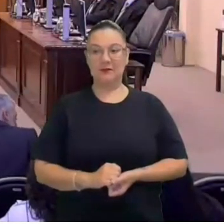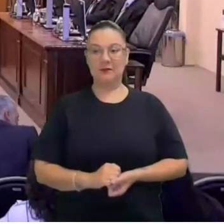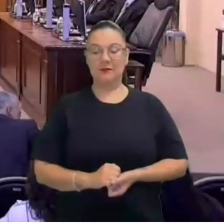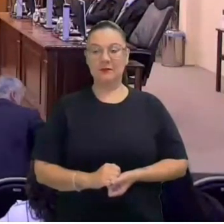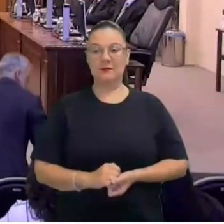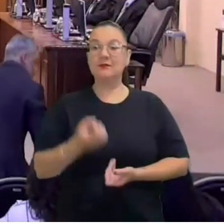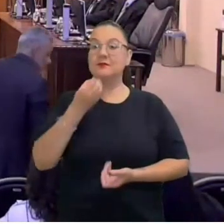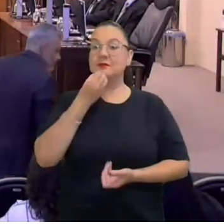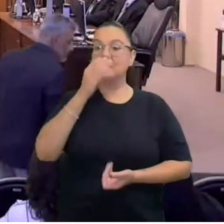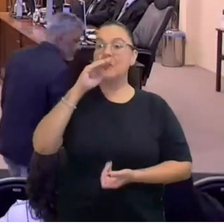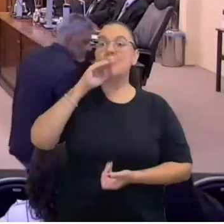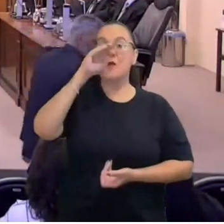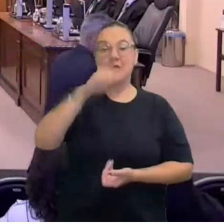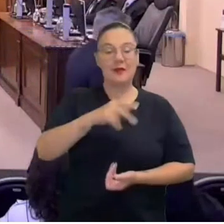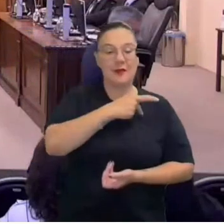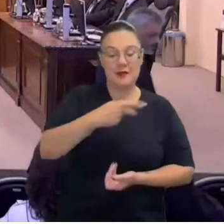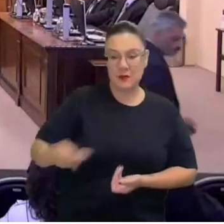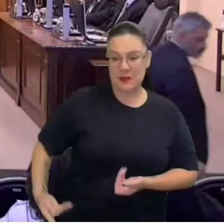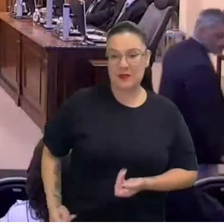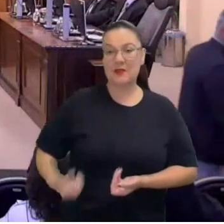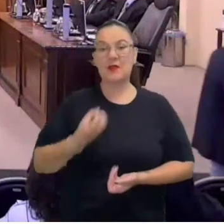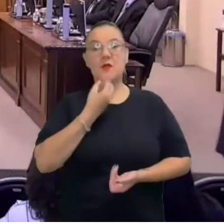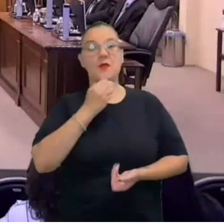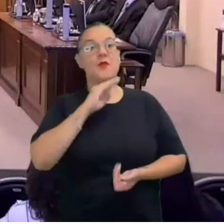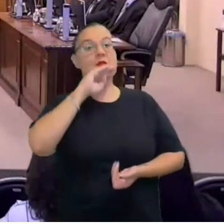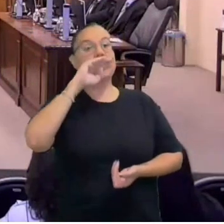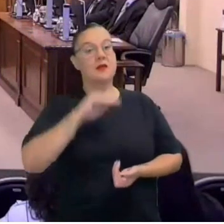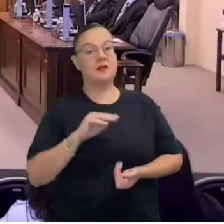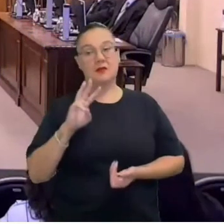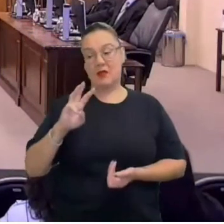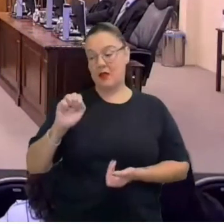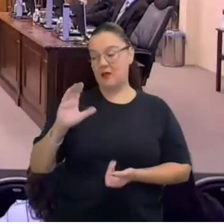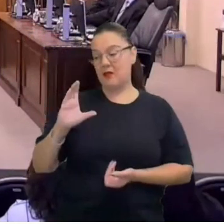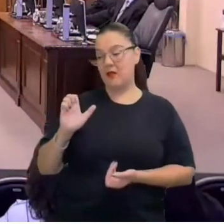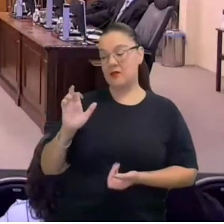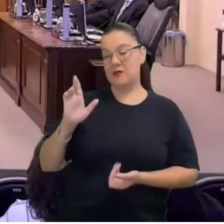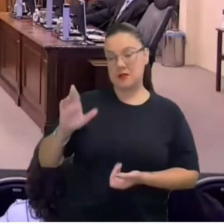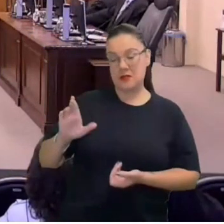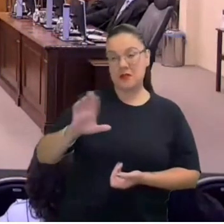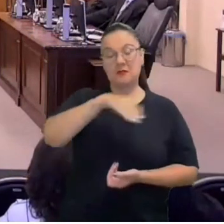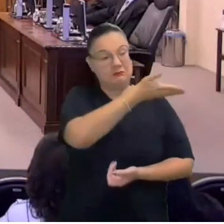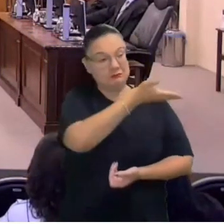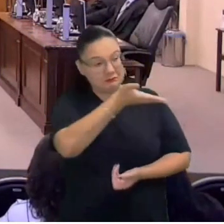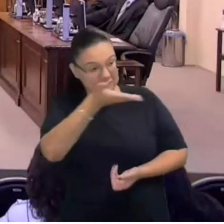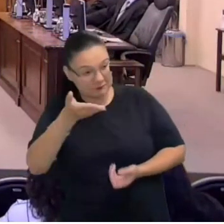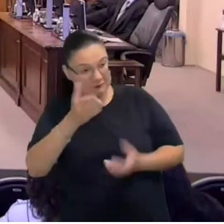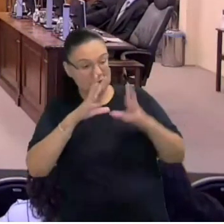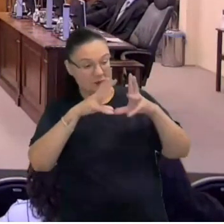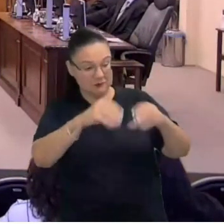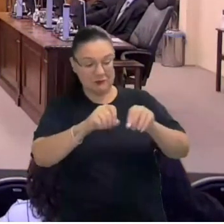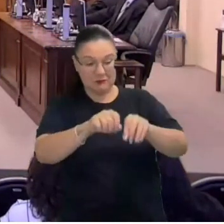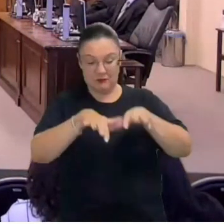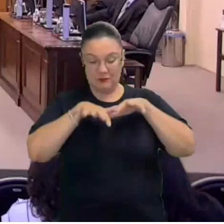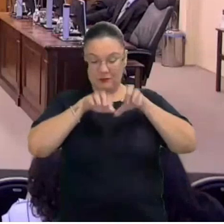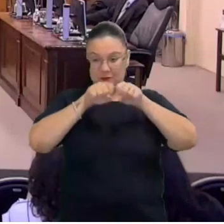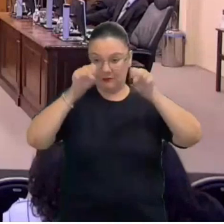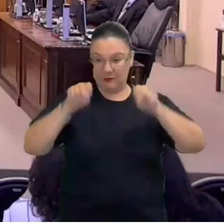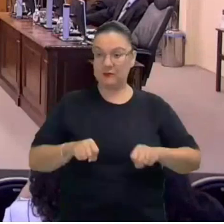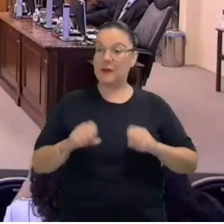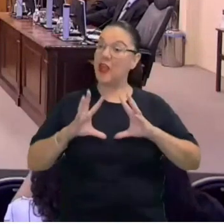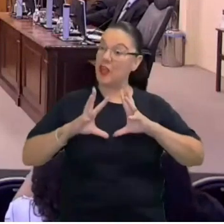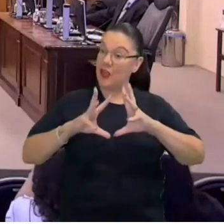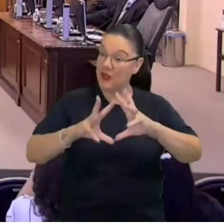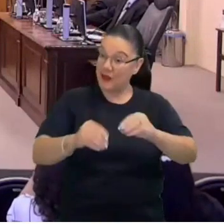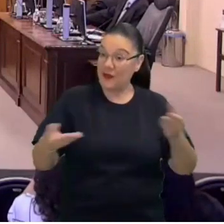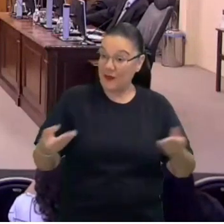Boa tarde, Sr. Presidente. Boa tarde, Dr. Valcir. Boa tarde, Dr. Thiago e demais membros da Corte. E a todos e a todas presentes,